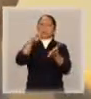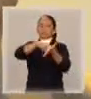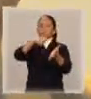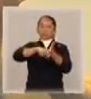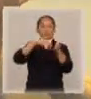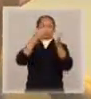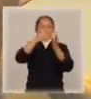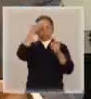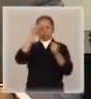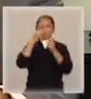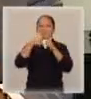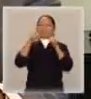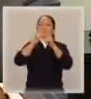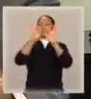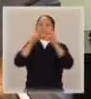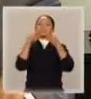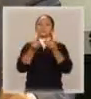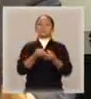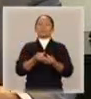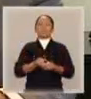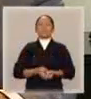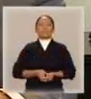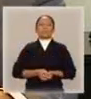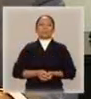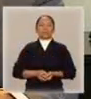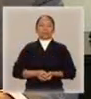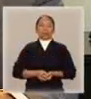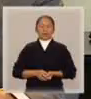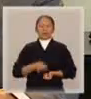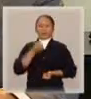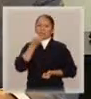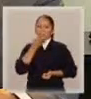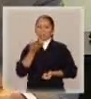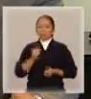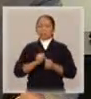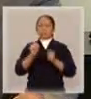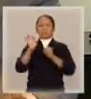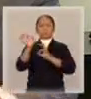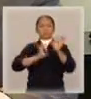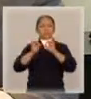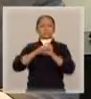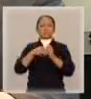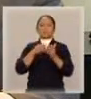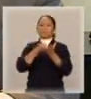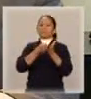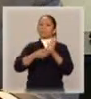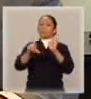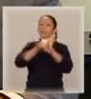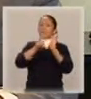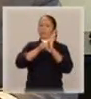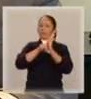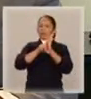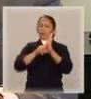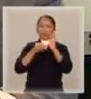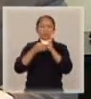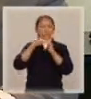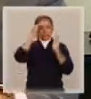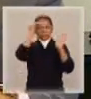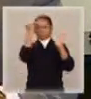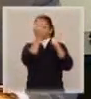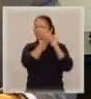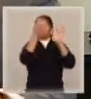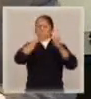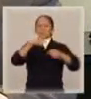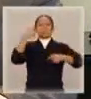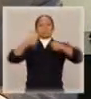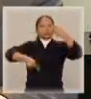alienação parental. É bom que exista a legislação, as formas de sanção que estão previstas na legislação, que haja